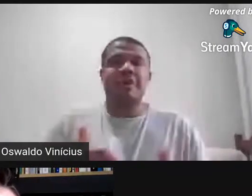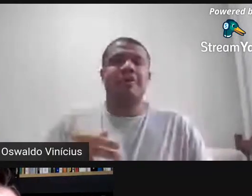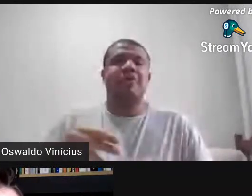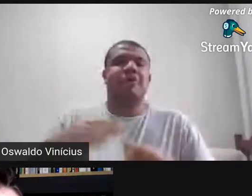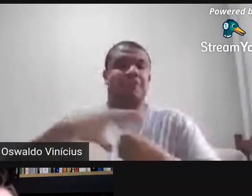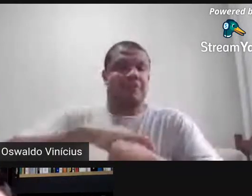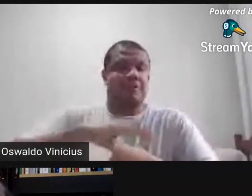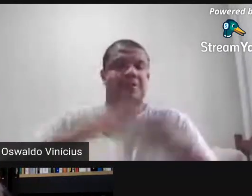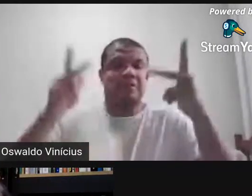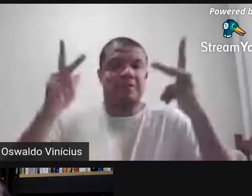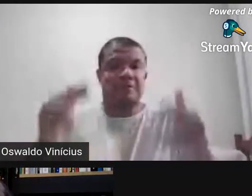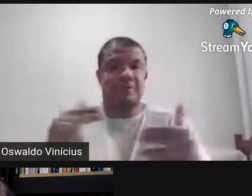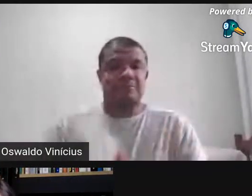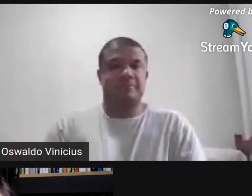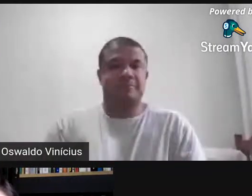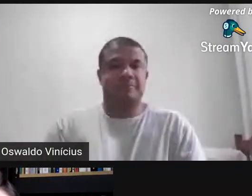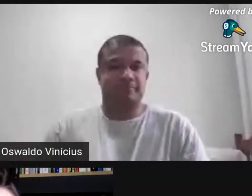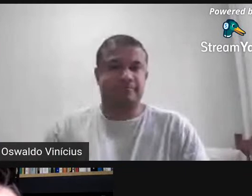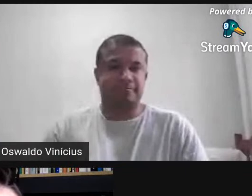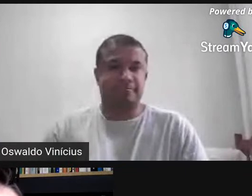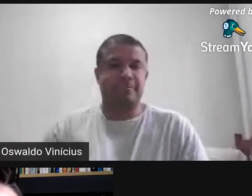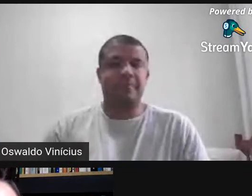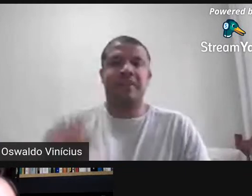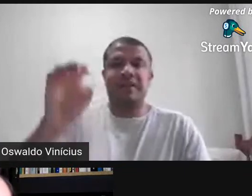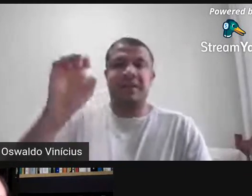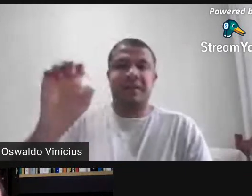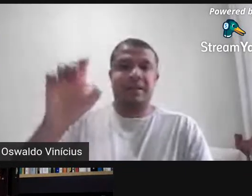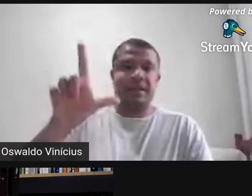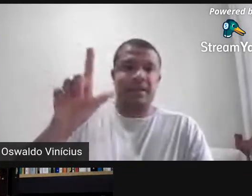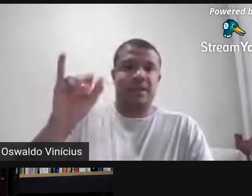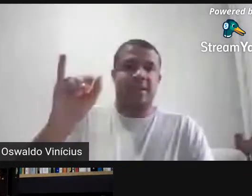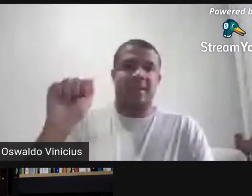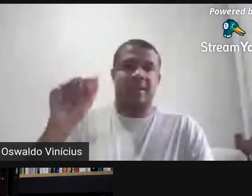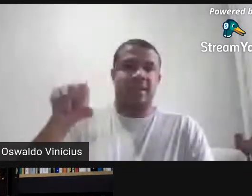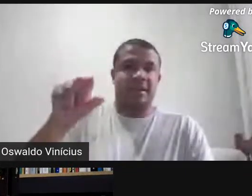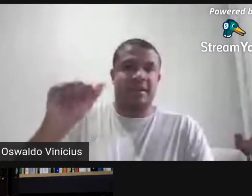Exatamente. E assim, quando a gente fala Eliana com tanta intimidade, né?